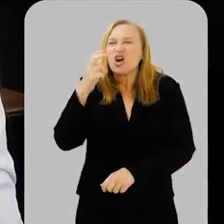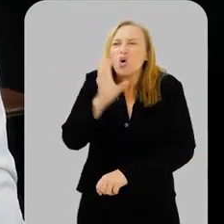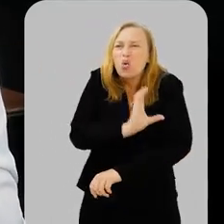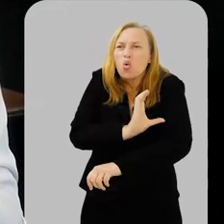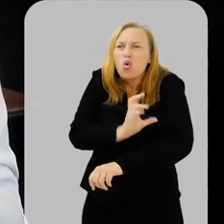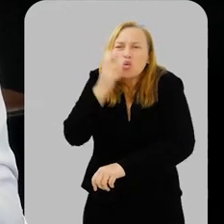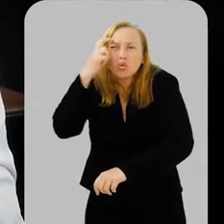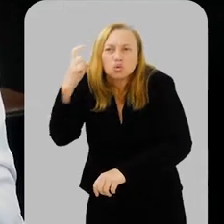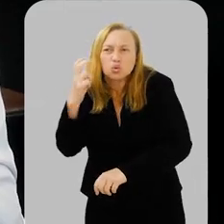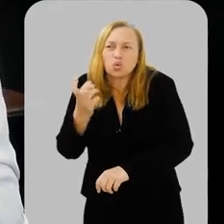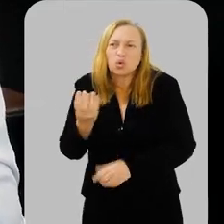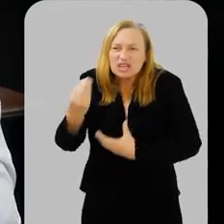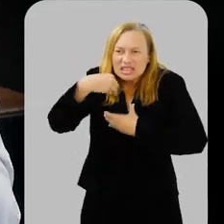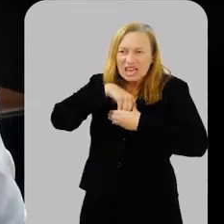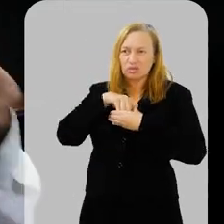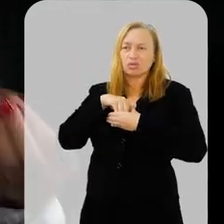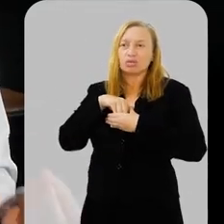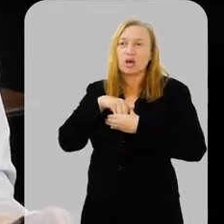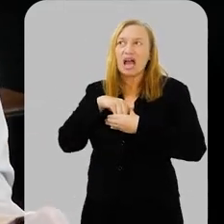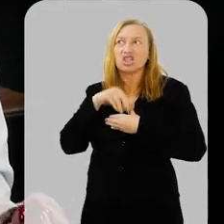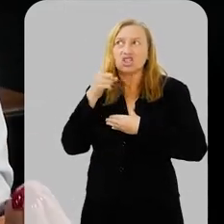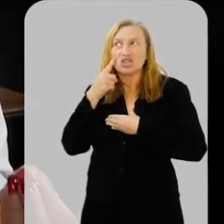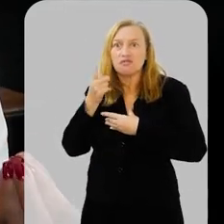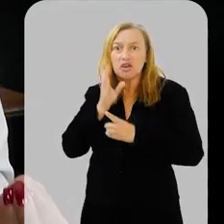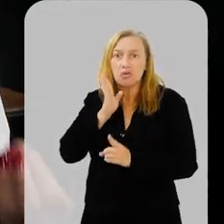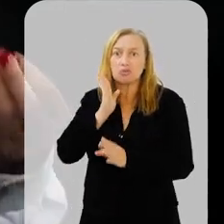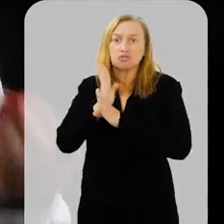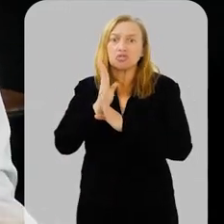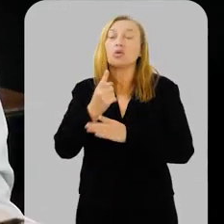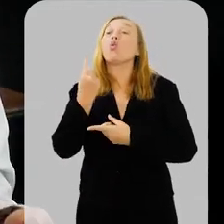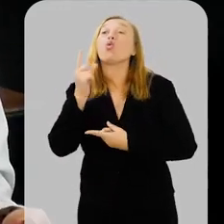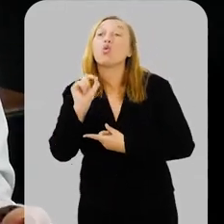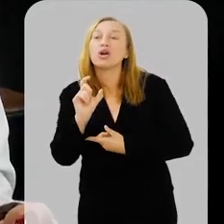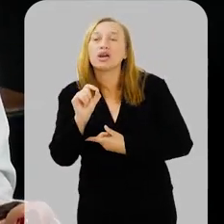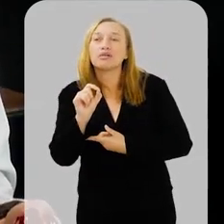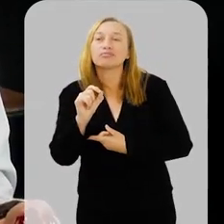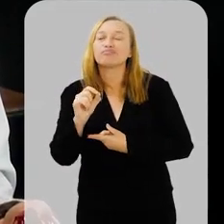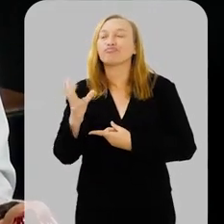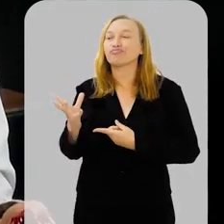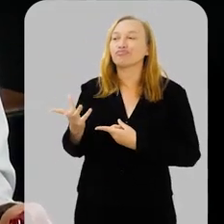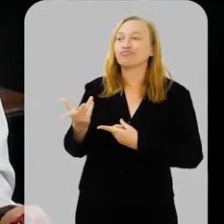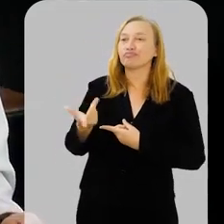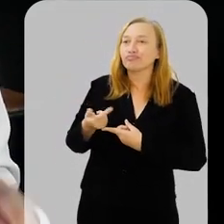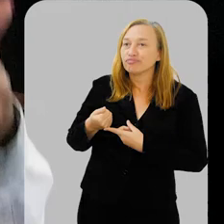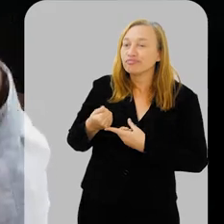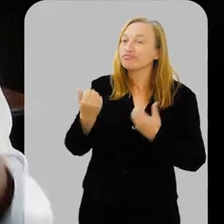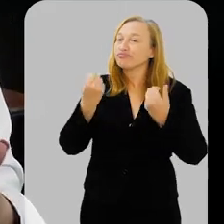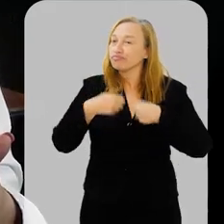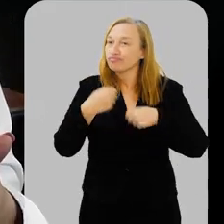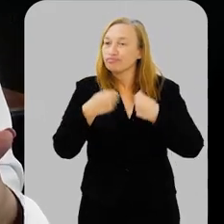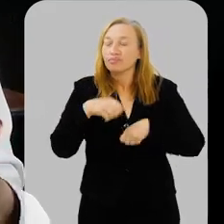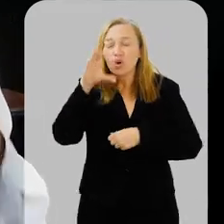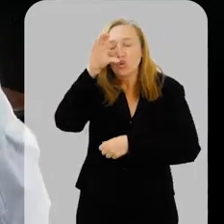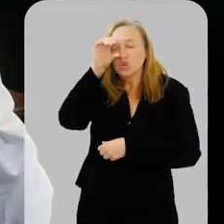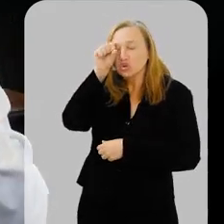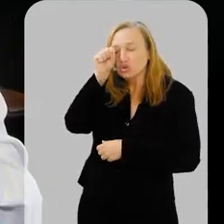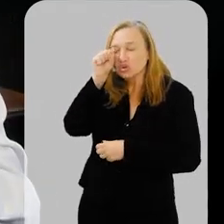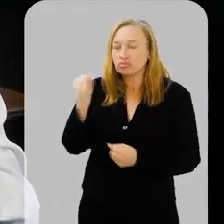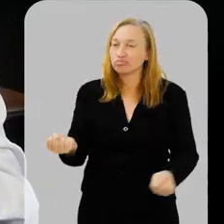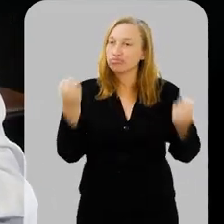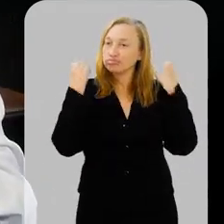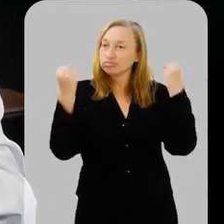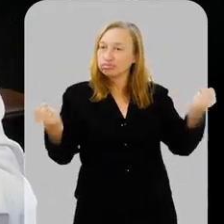arraigada e hoje a gente descobre que é necessário um sono de qualidade, alimentação de qualidade,